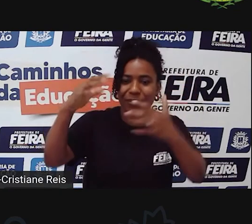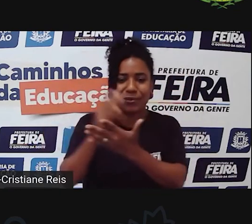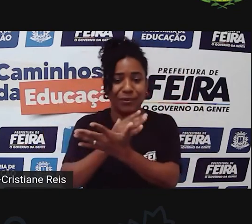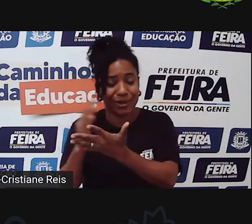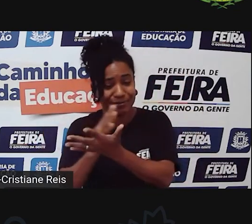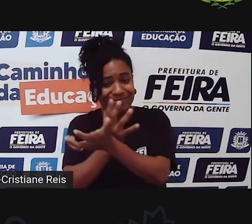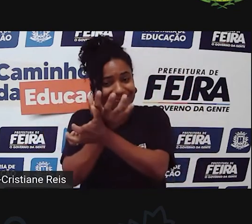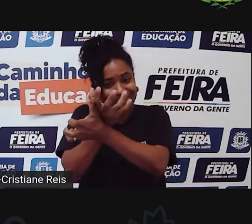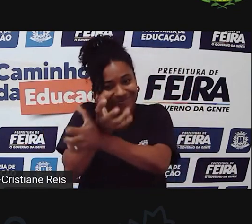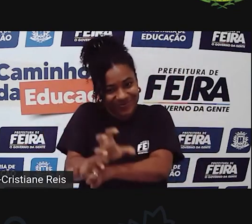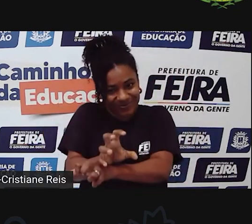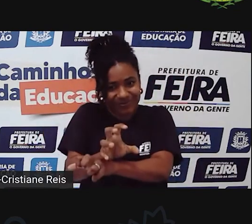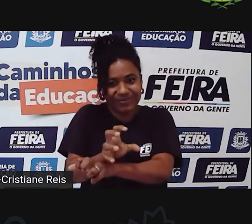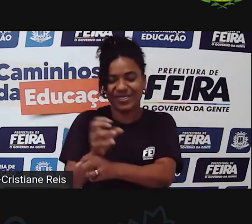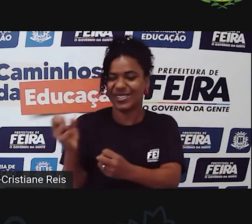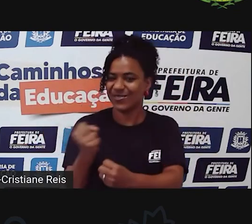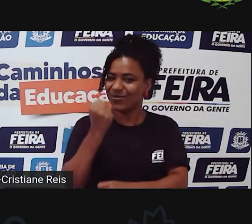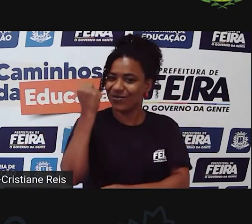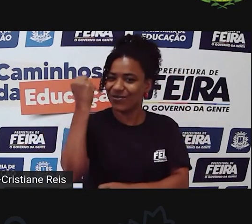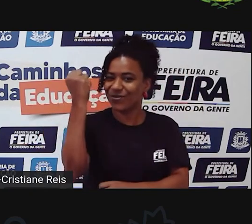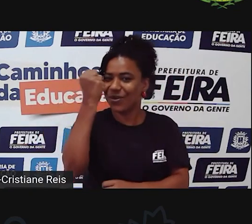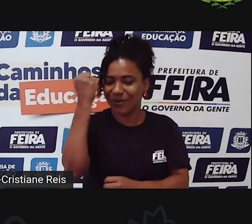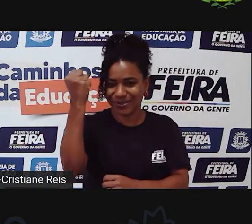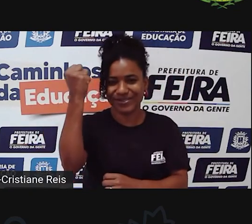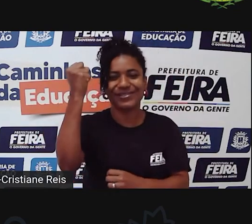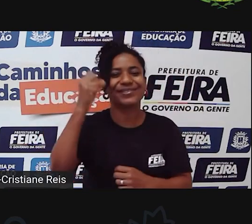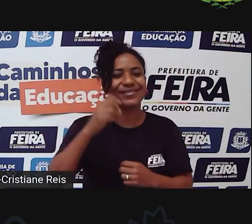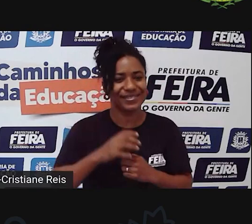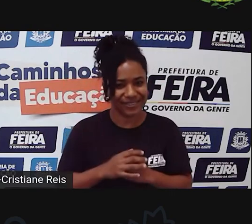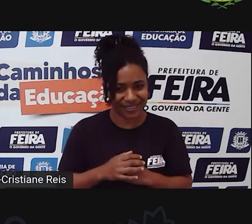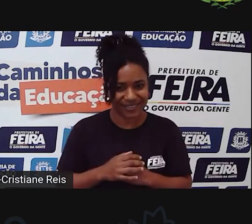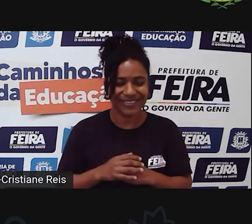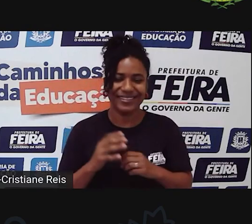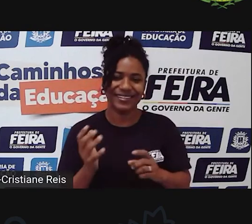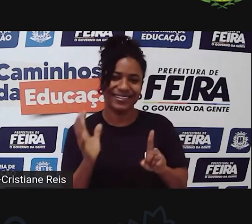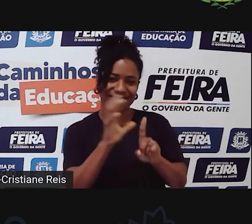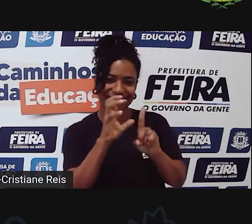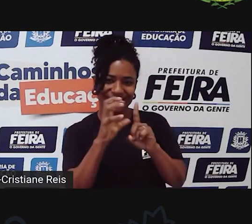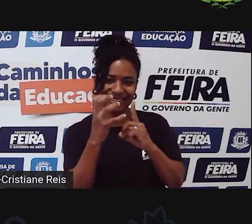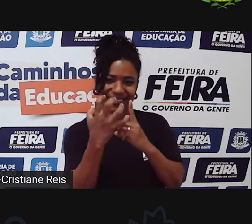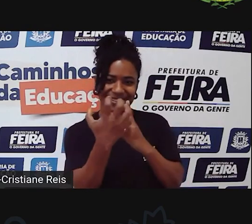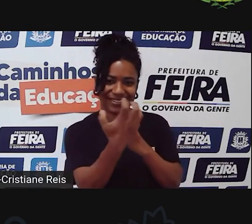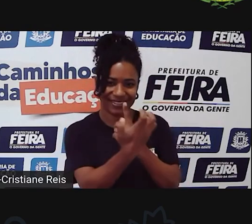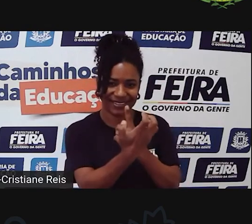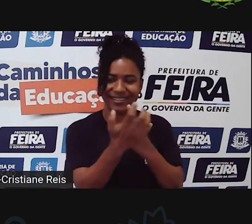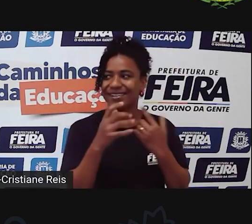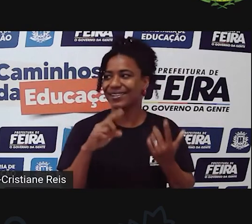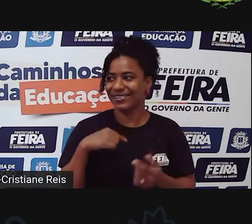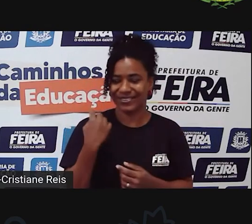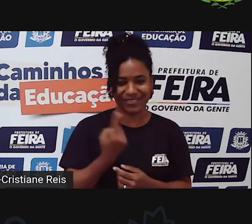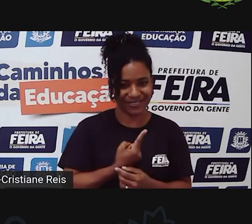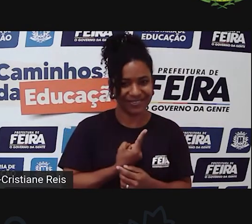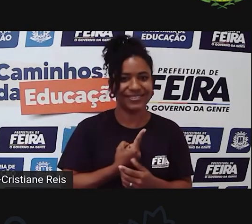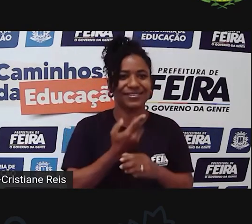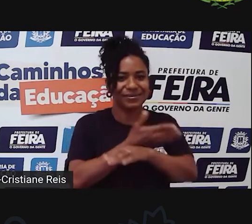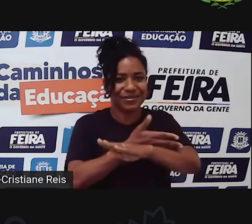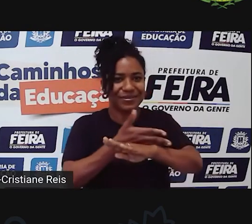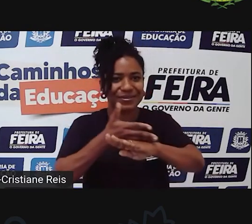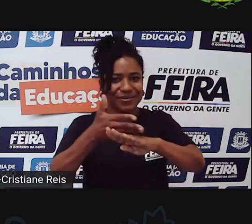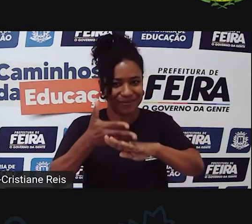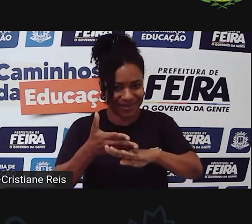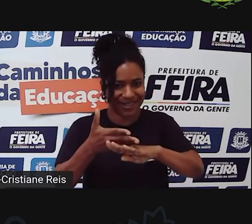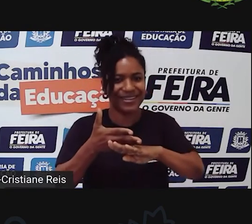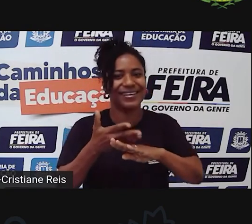esse símbolo de fortaleza aí que é a questão, né, do cacto, a gente está acostumada a ver ele, ele